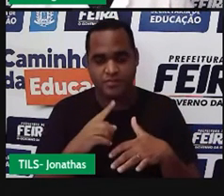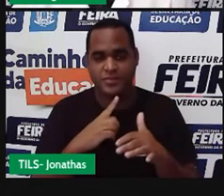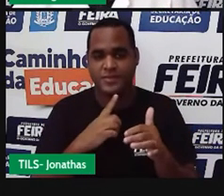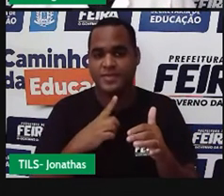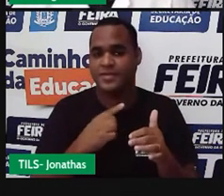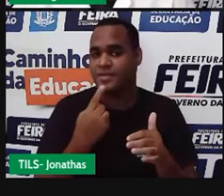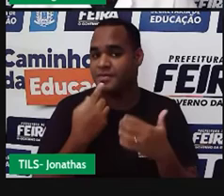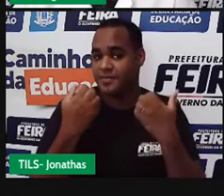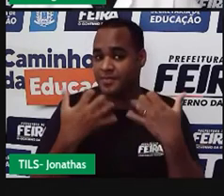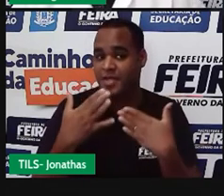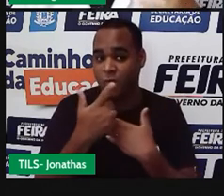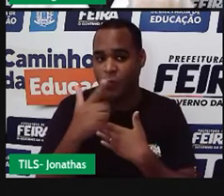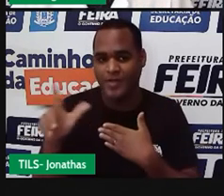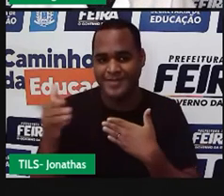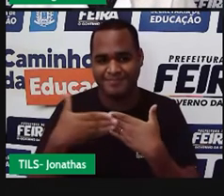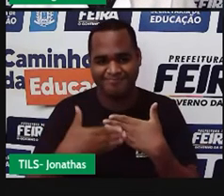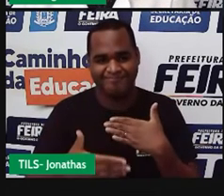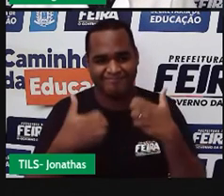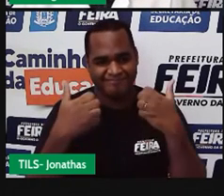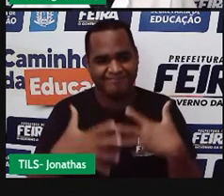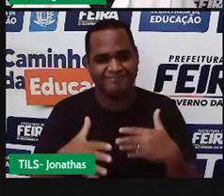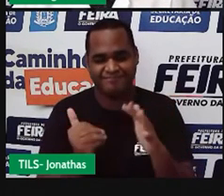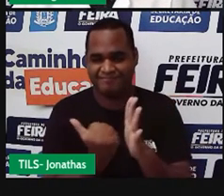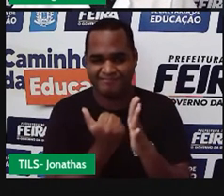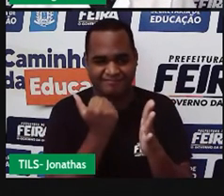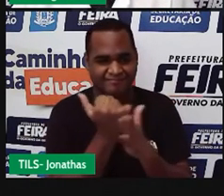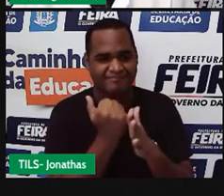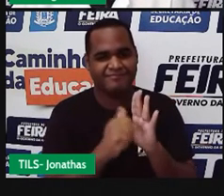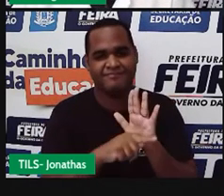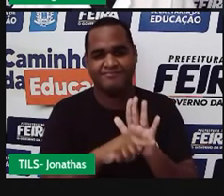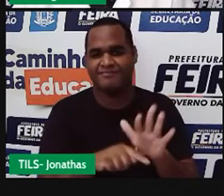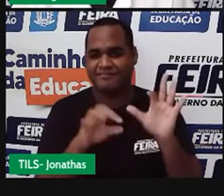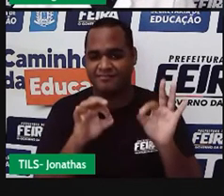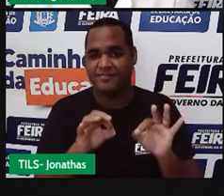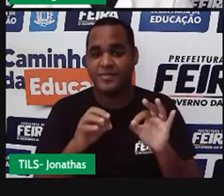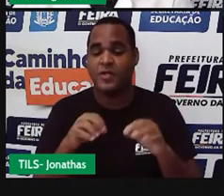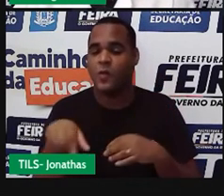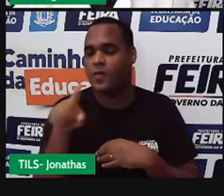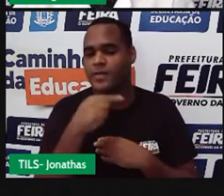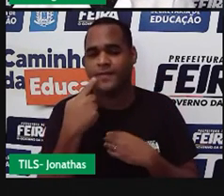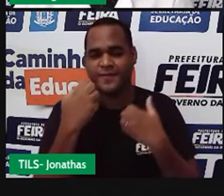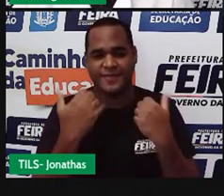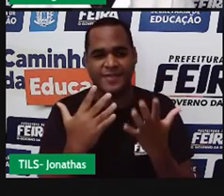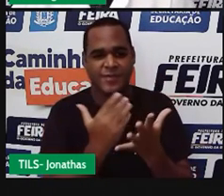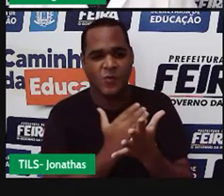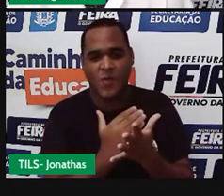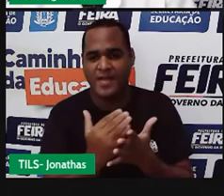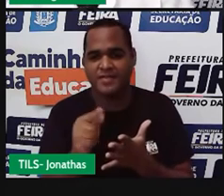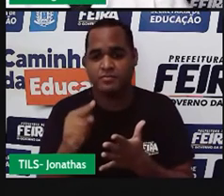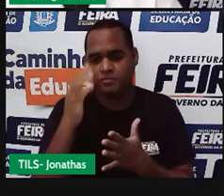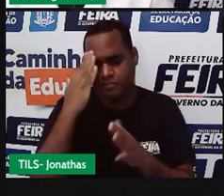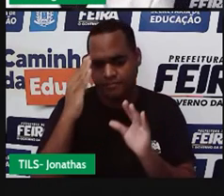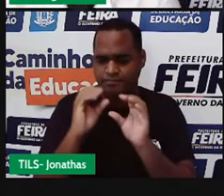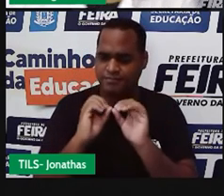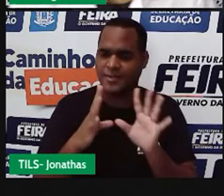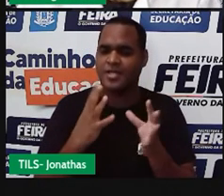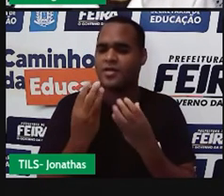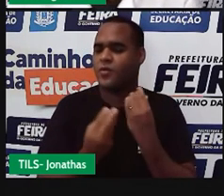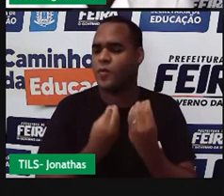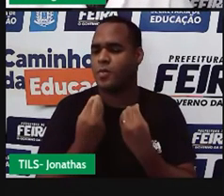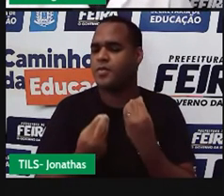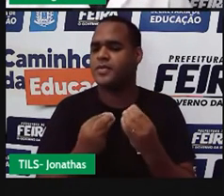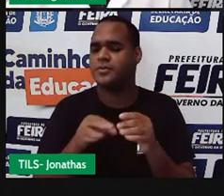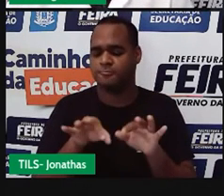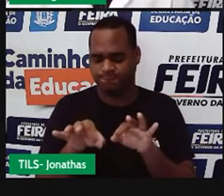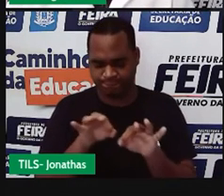uma próxima aula, que é onde a gente vai começar e a gente vai entender como é que faz para